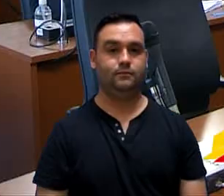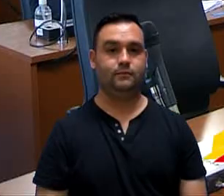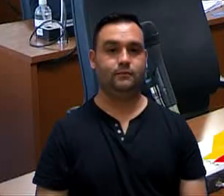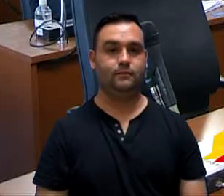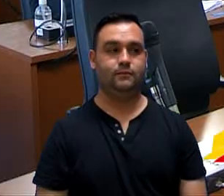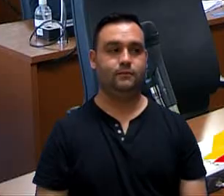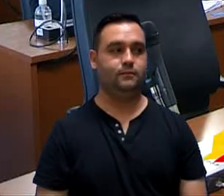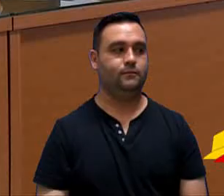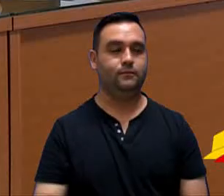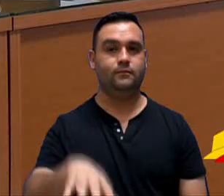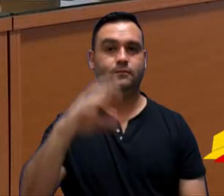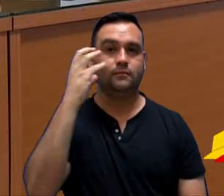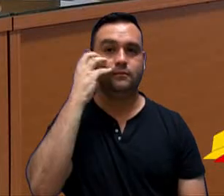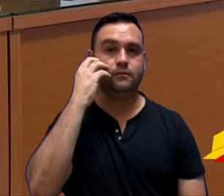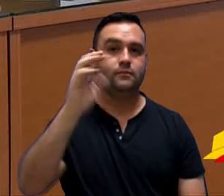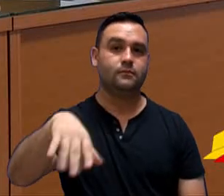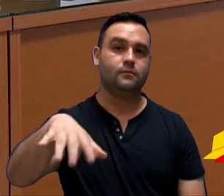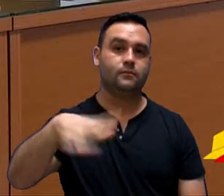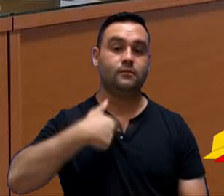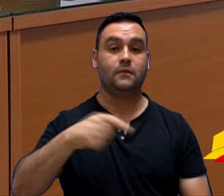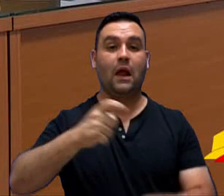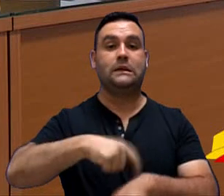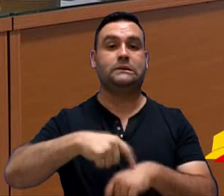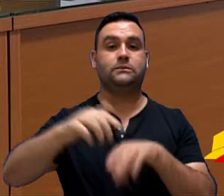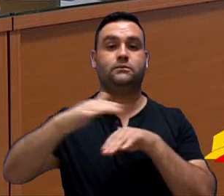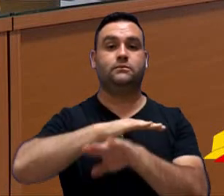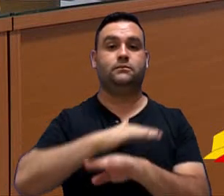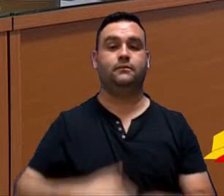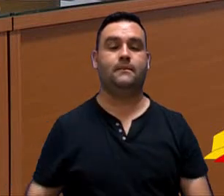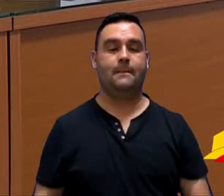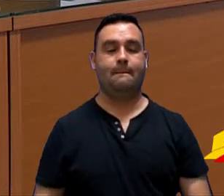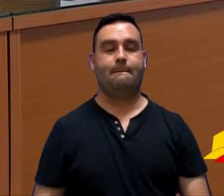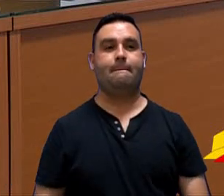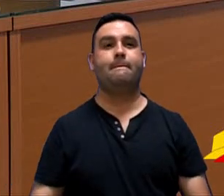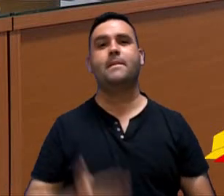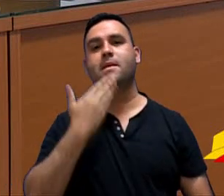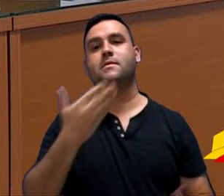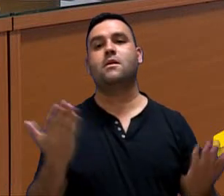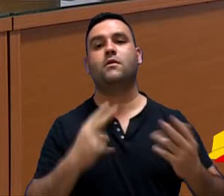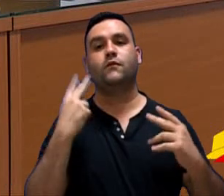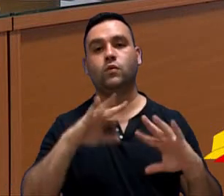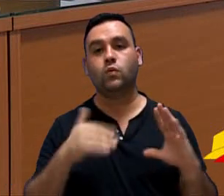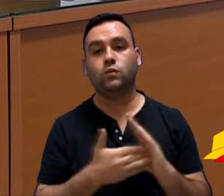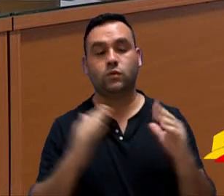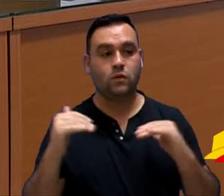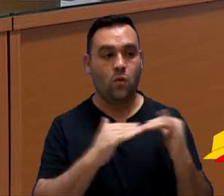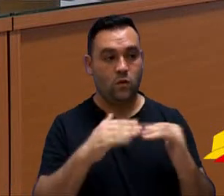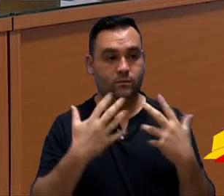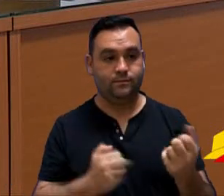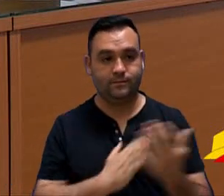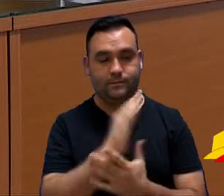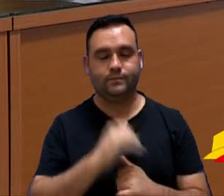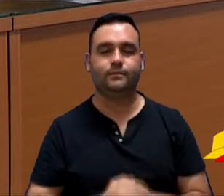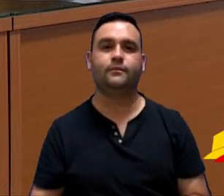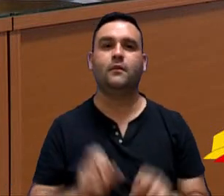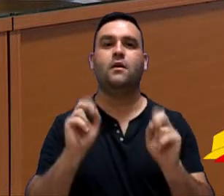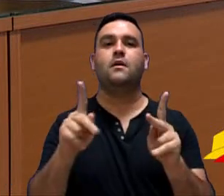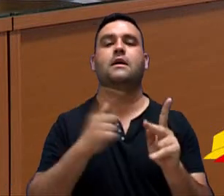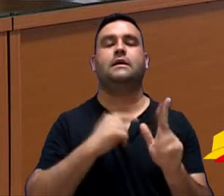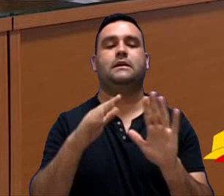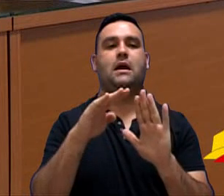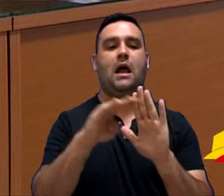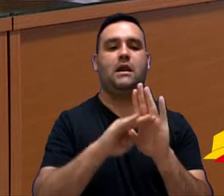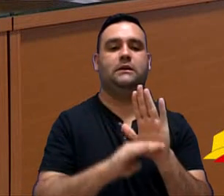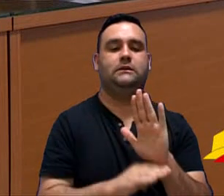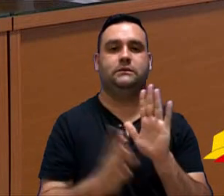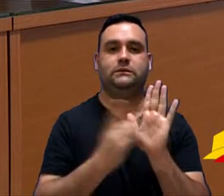Senhor presidente. Eu reservo o meu tempo, senhor presidente, e solicito os senhores vereadores que votem favoravelmente. Vereadores